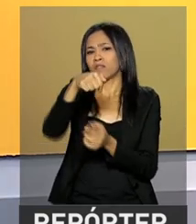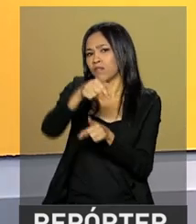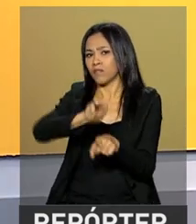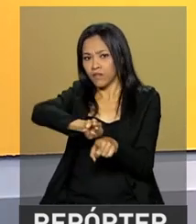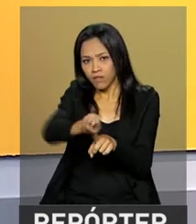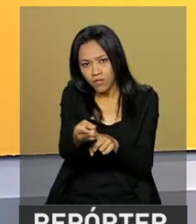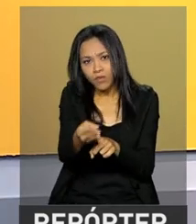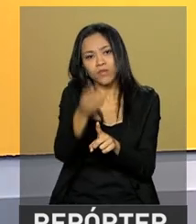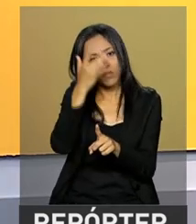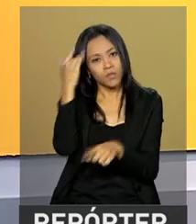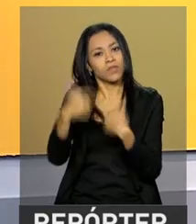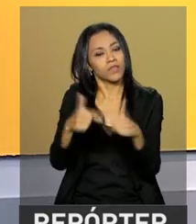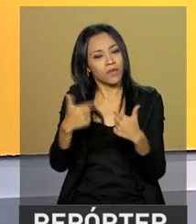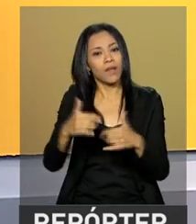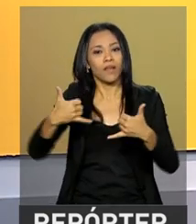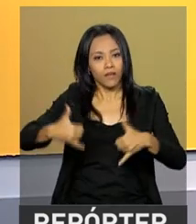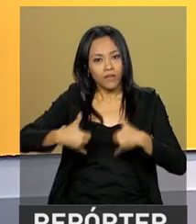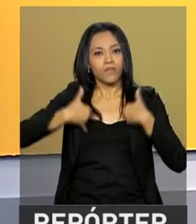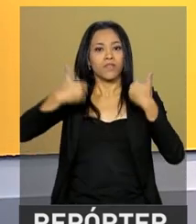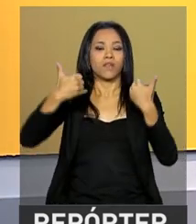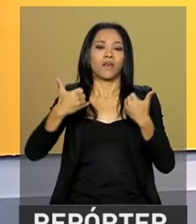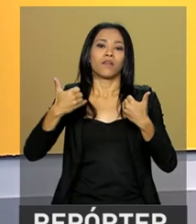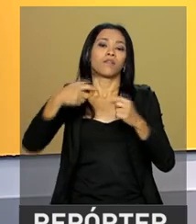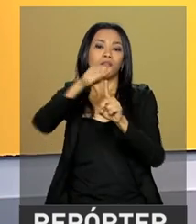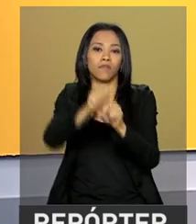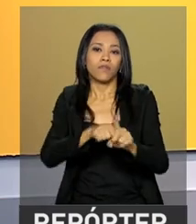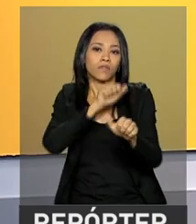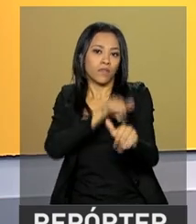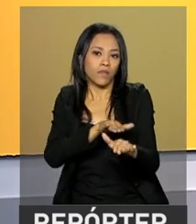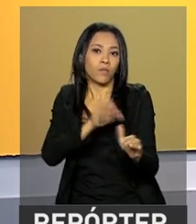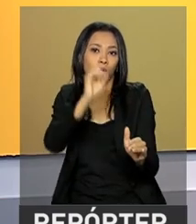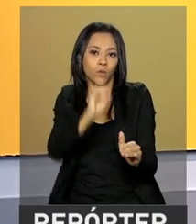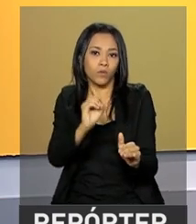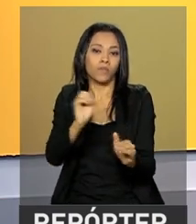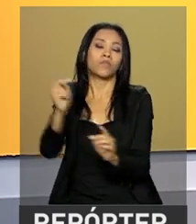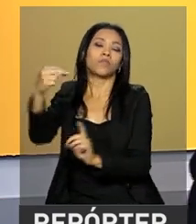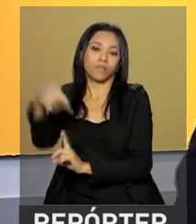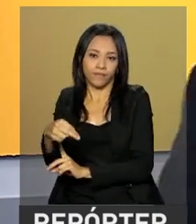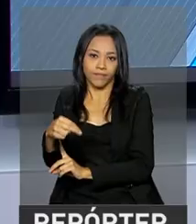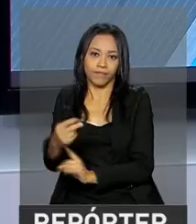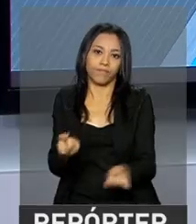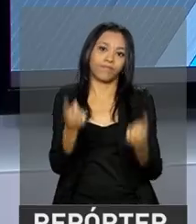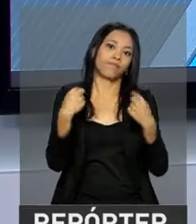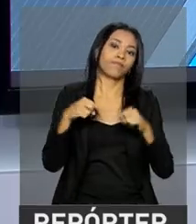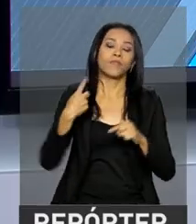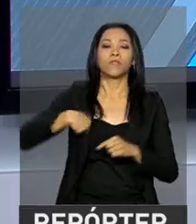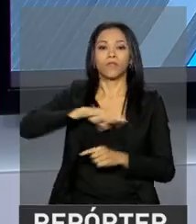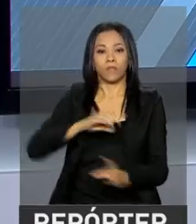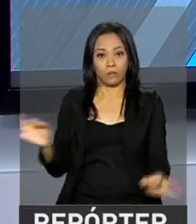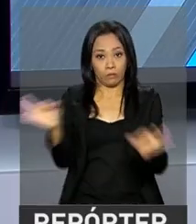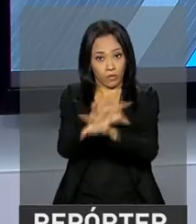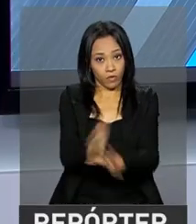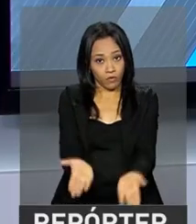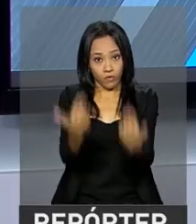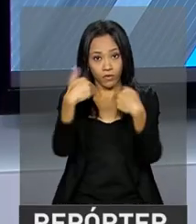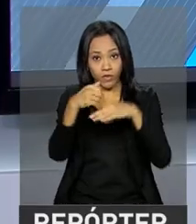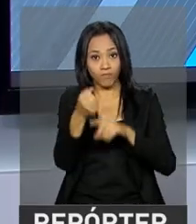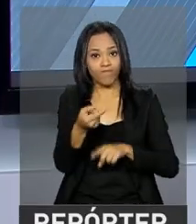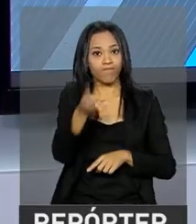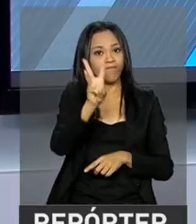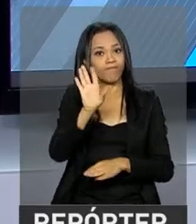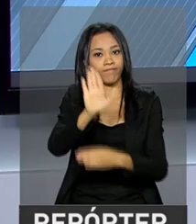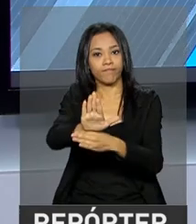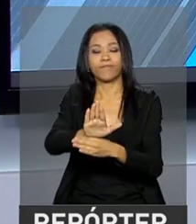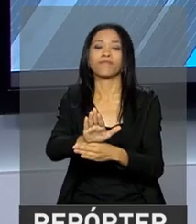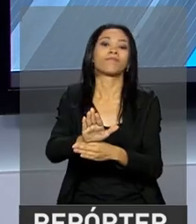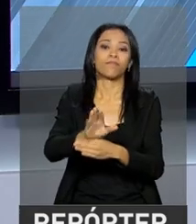de trabalhadores que fazem aniversário em setembro, outubro e novembro. E nós ficamos por aqui e voltamos às 3